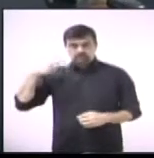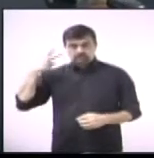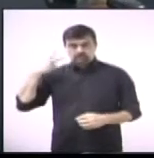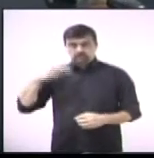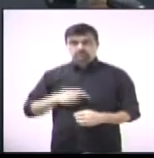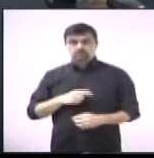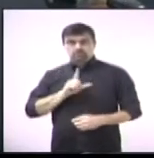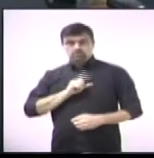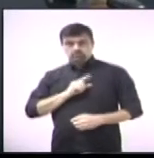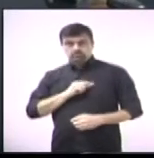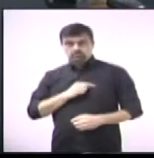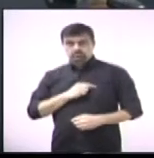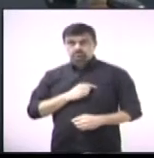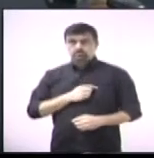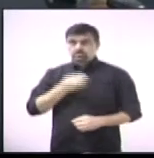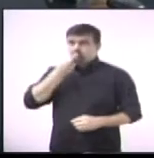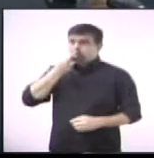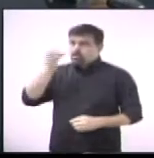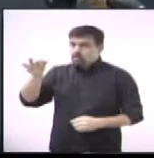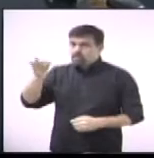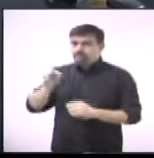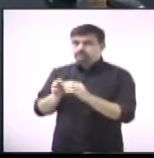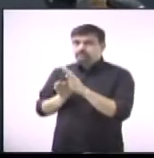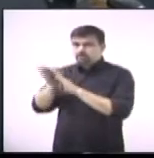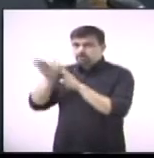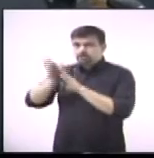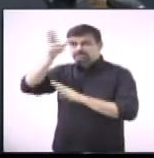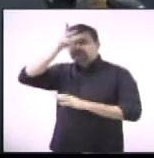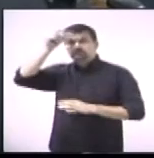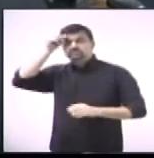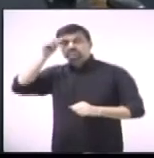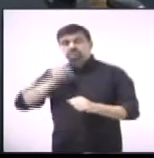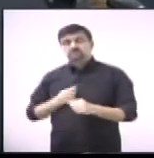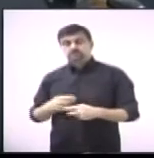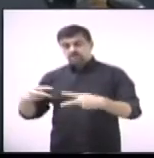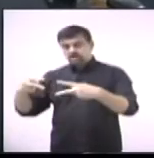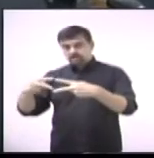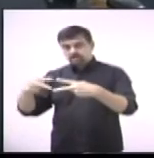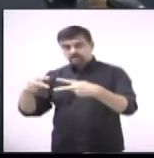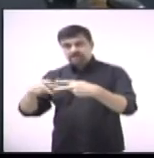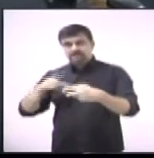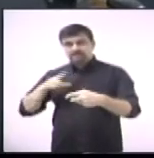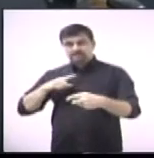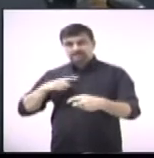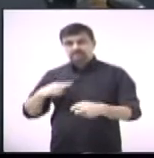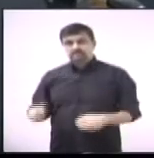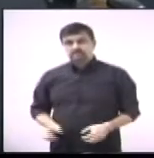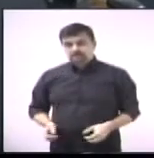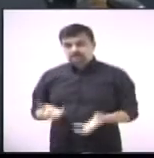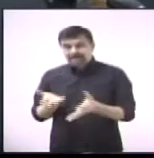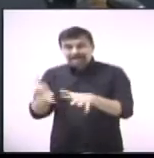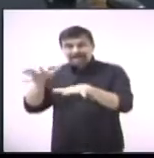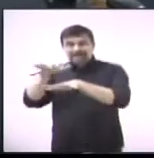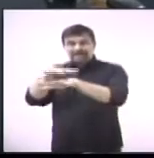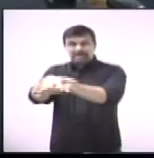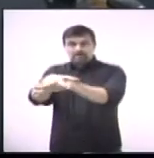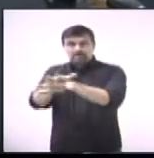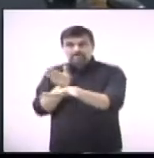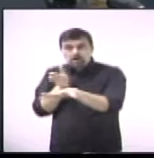Custódio Campos sugere ao executivo que o município integre a caravana da inclusão,